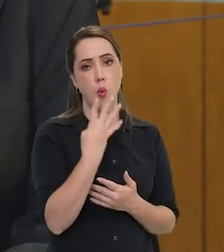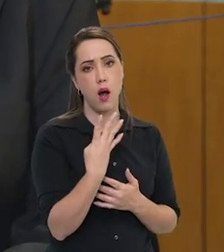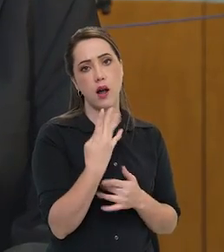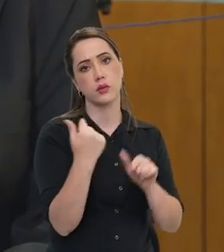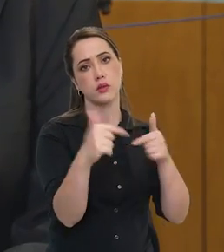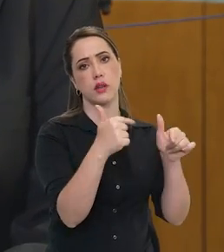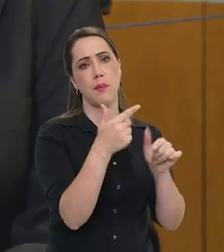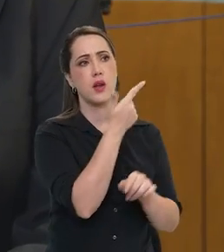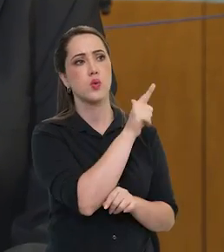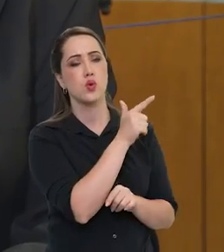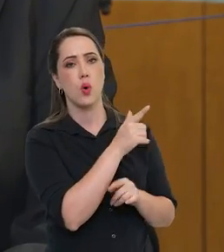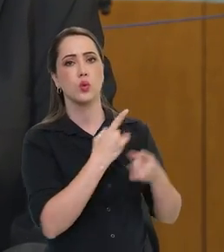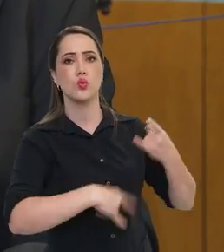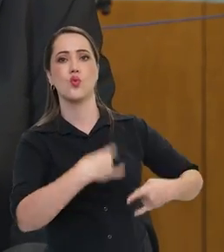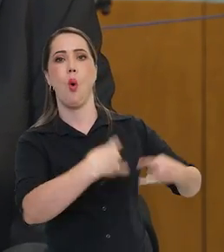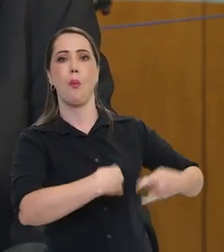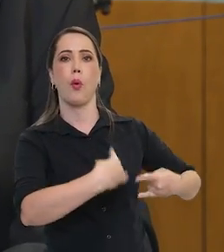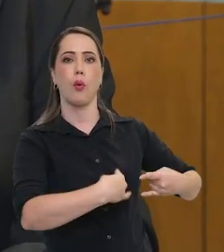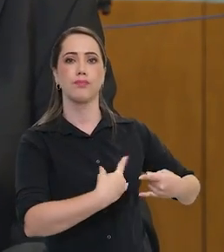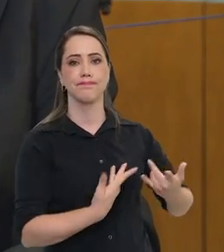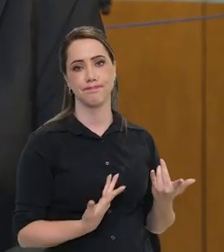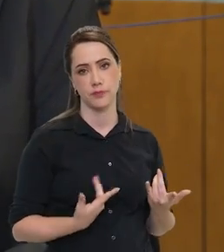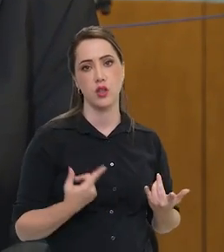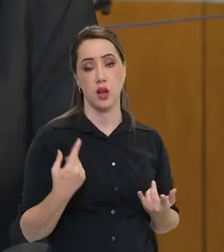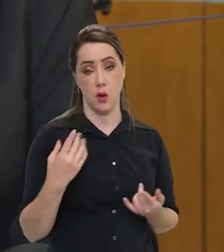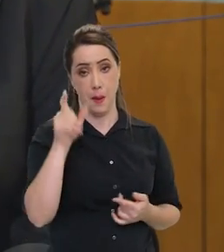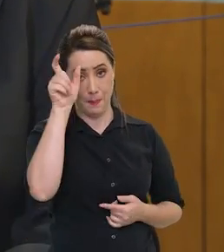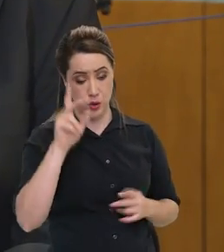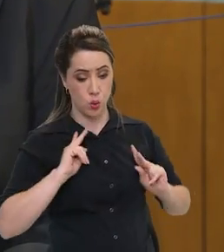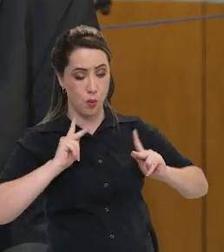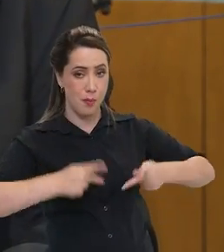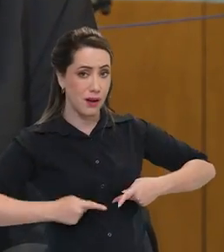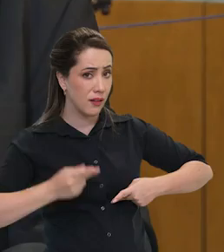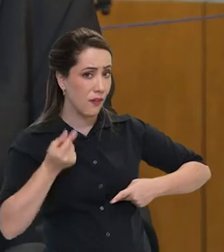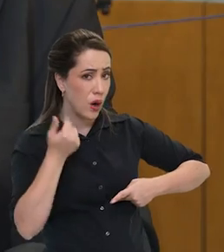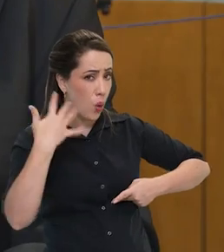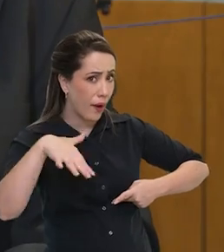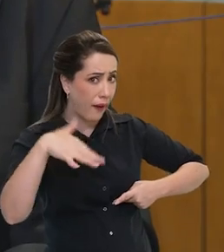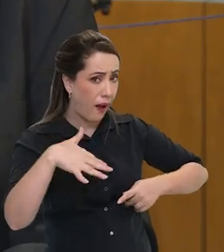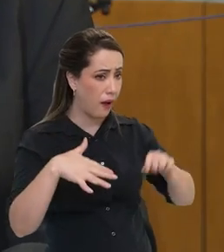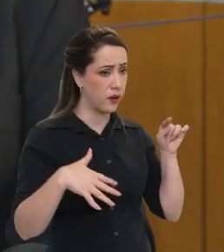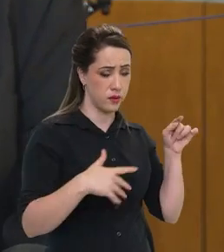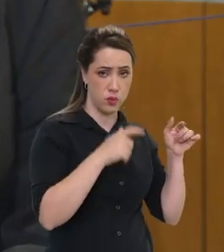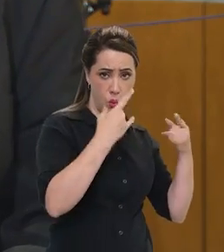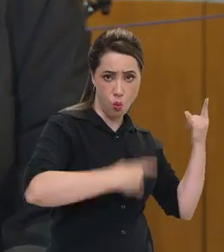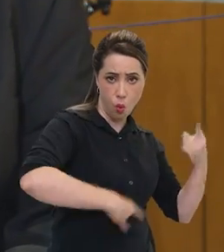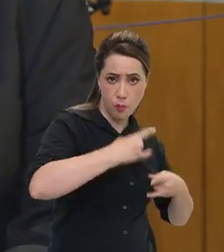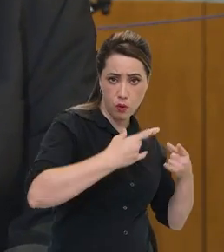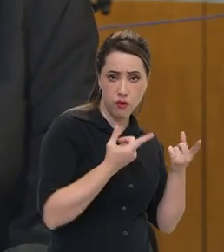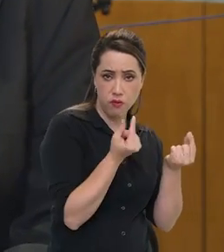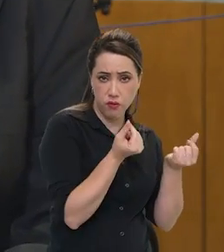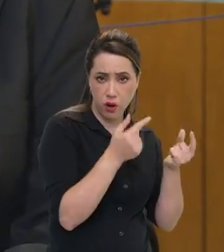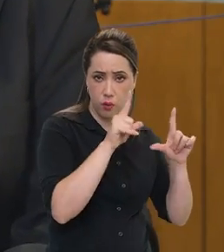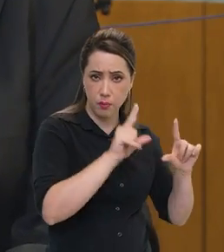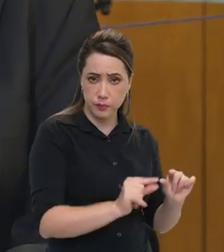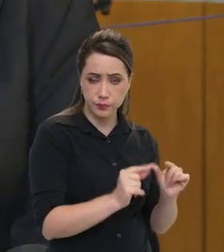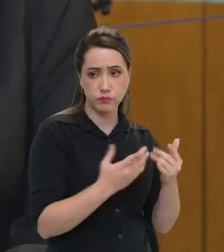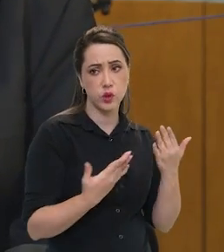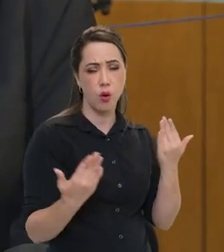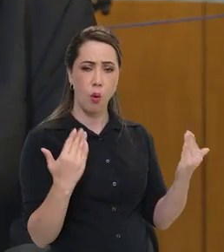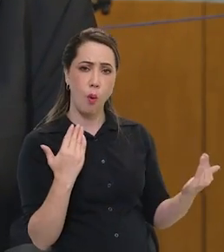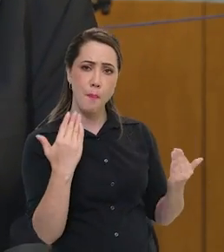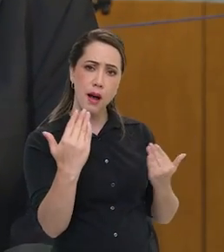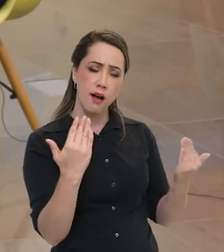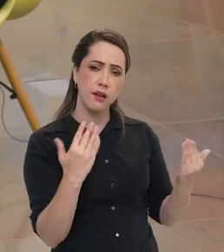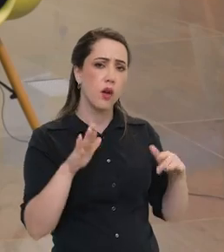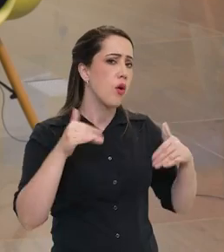remotas, que talvez tragam mais conhecimento. Então, havia sempre uma discussão se vale mais a pena um tipo de missão